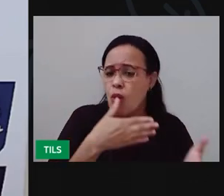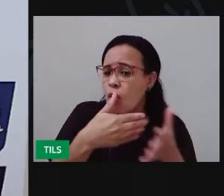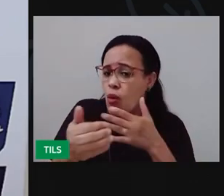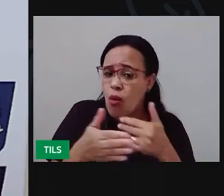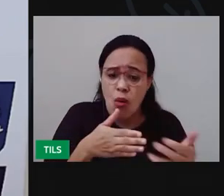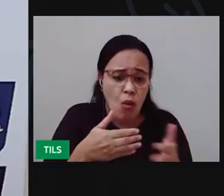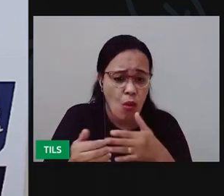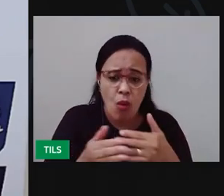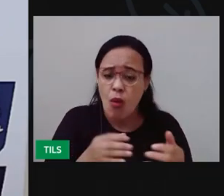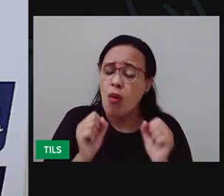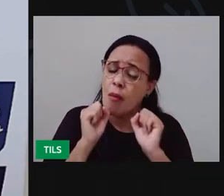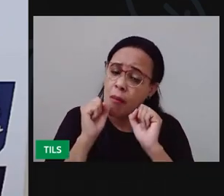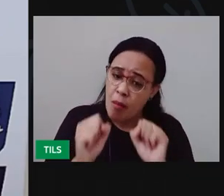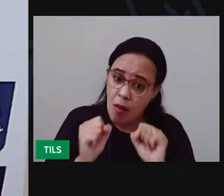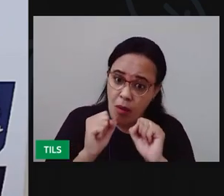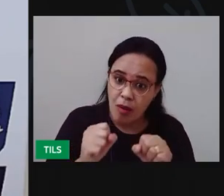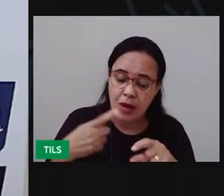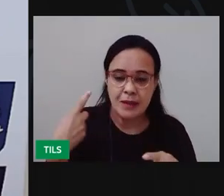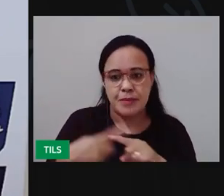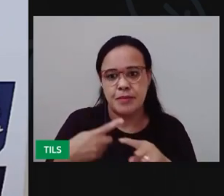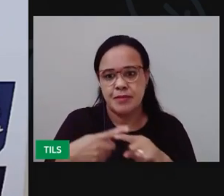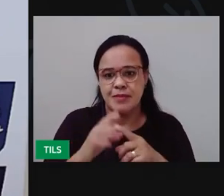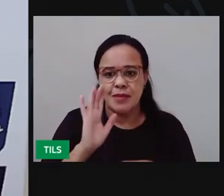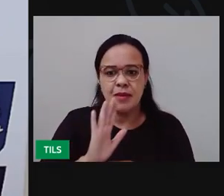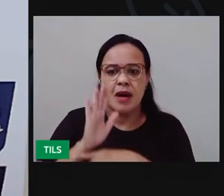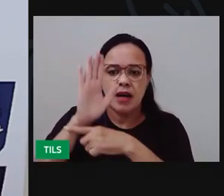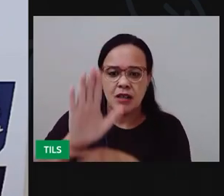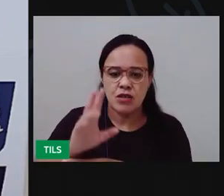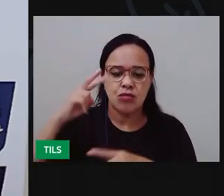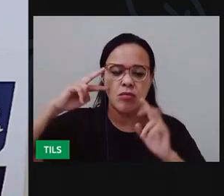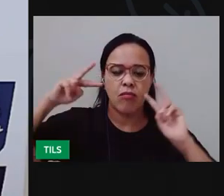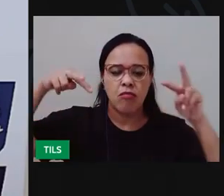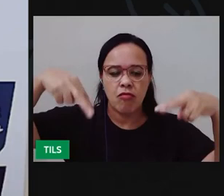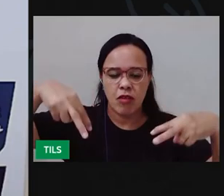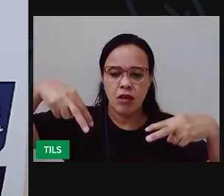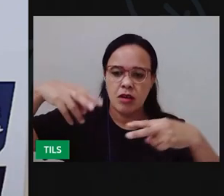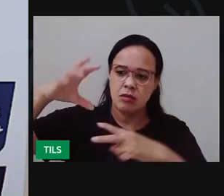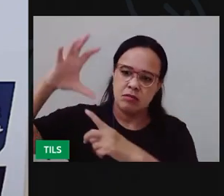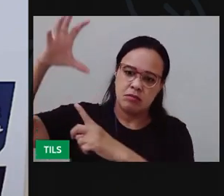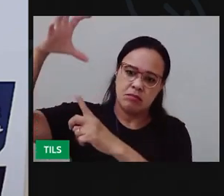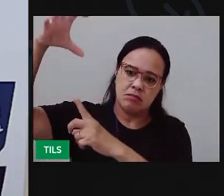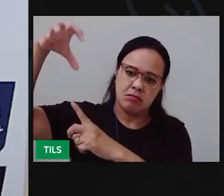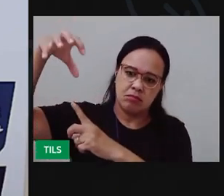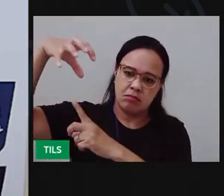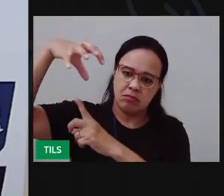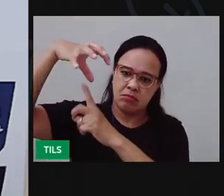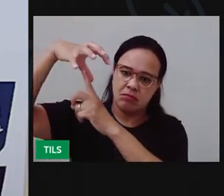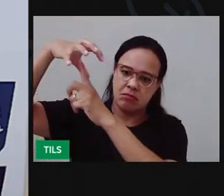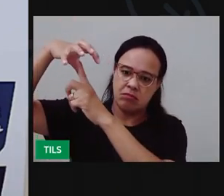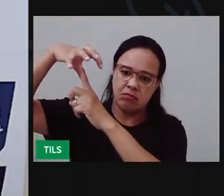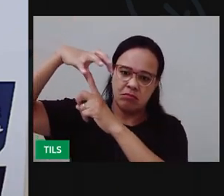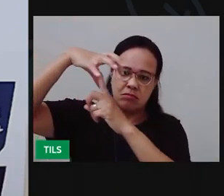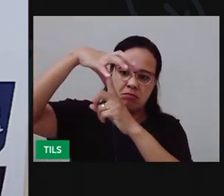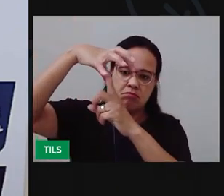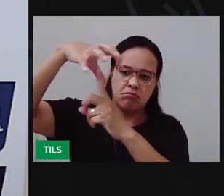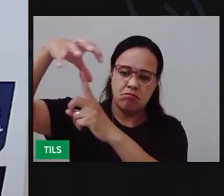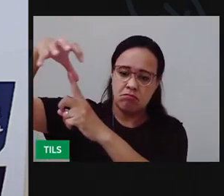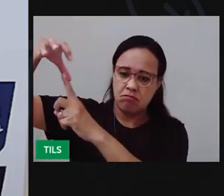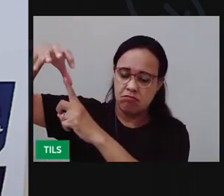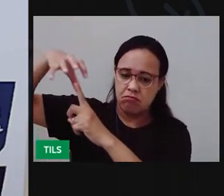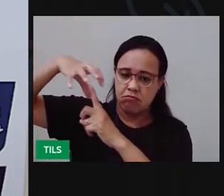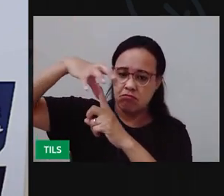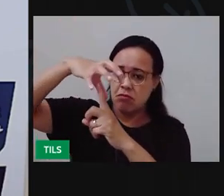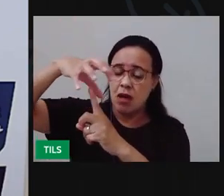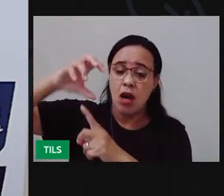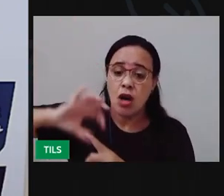pertinho porque ele mostra imagens de satélite então dá para você ver a imagem da vegetação da região